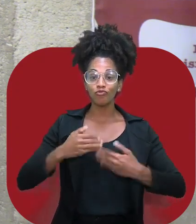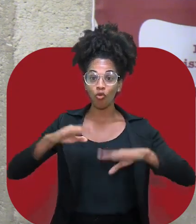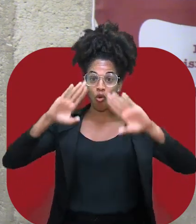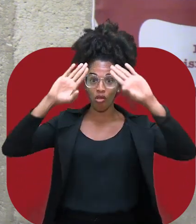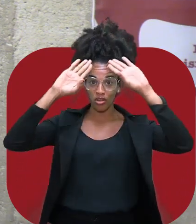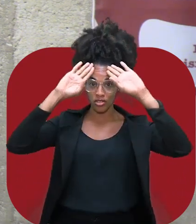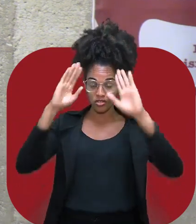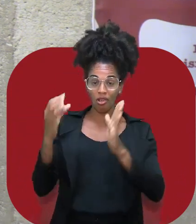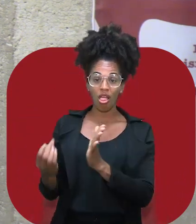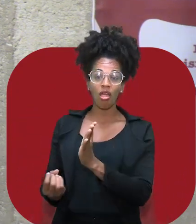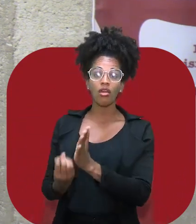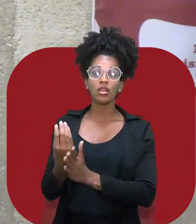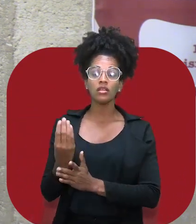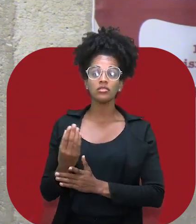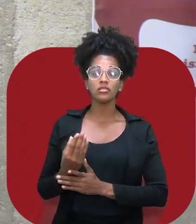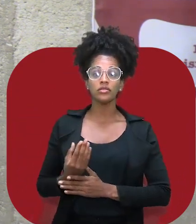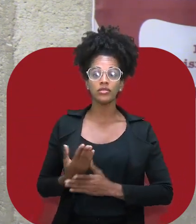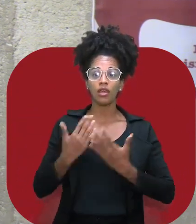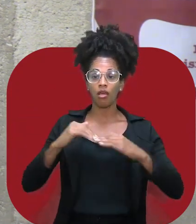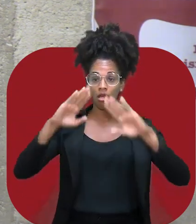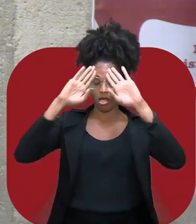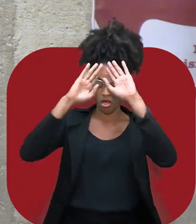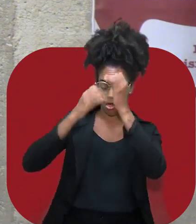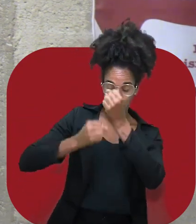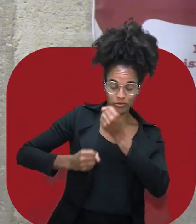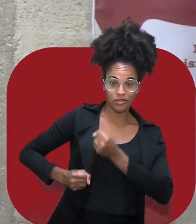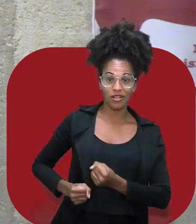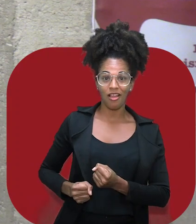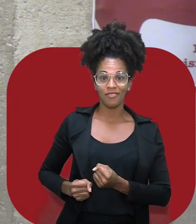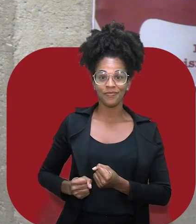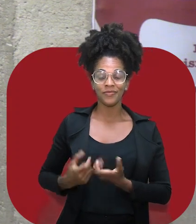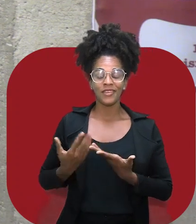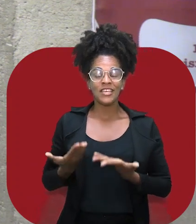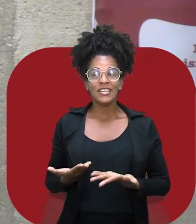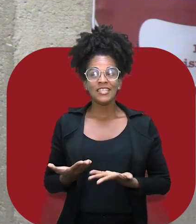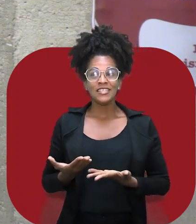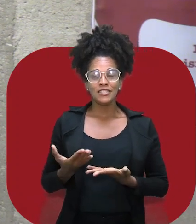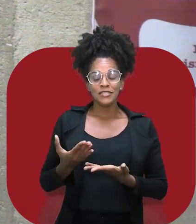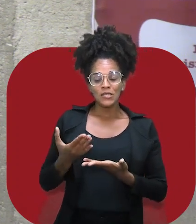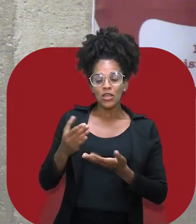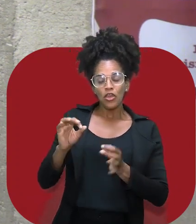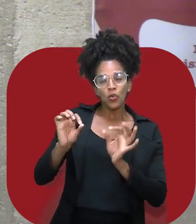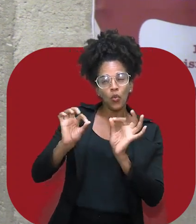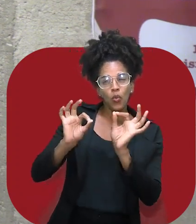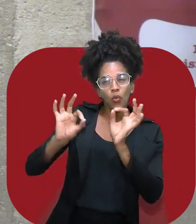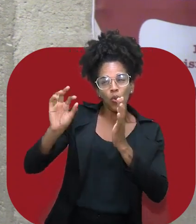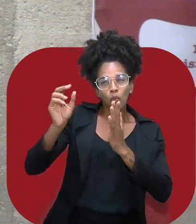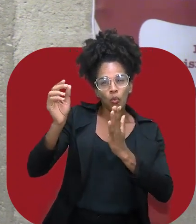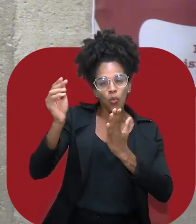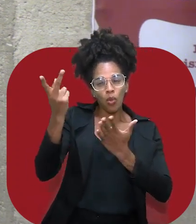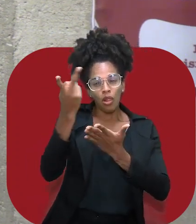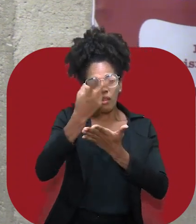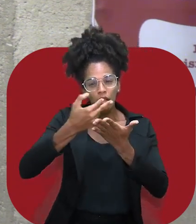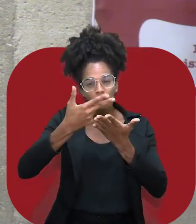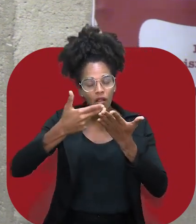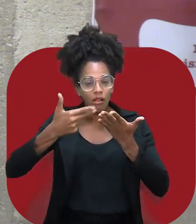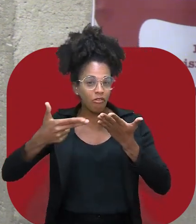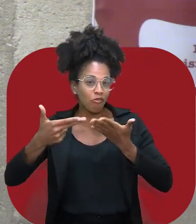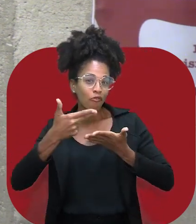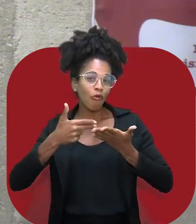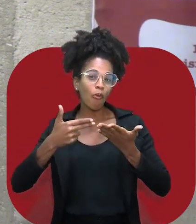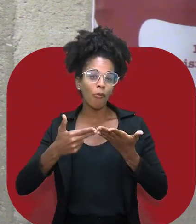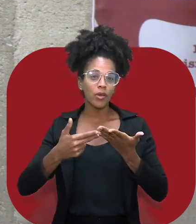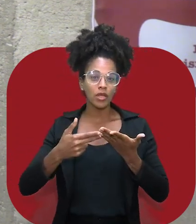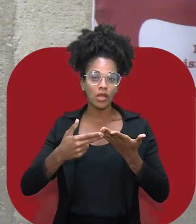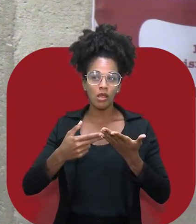é Oxalá. Então, nessa riscadura, eu transformo esse homem que está engravatado, esse homem